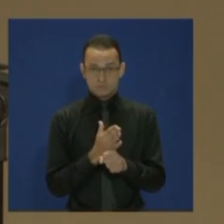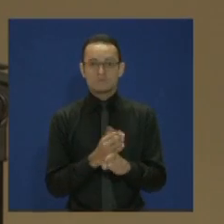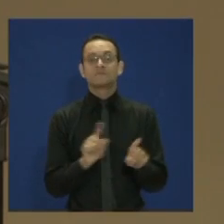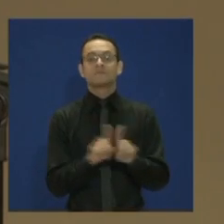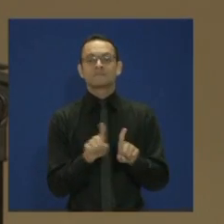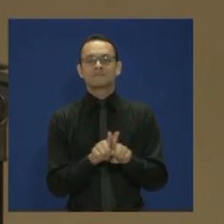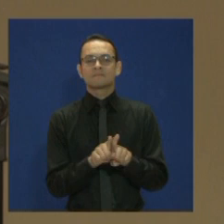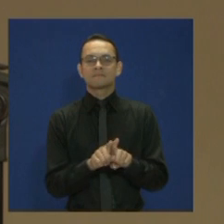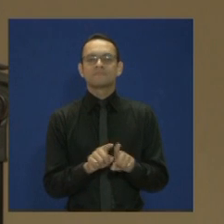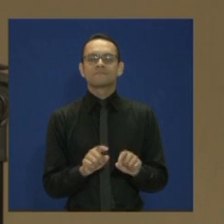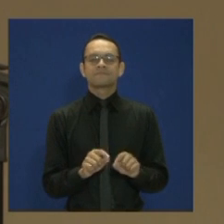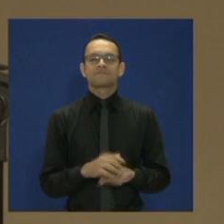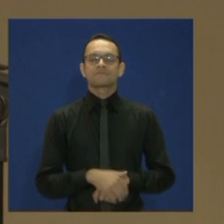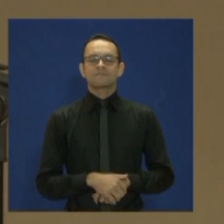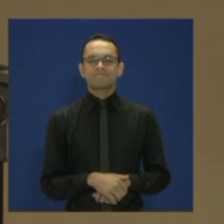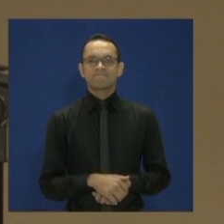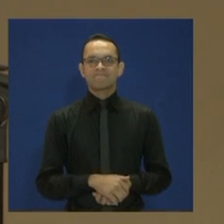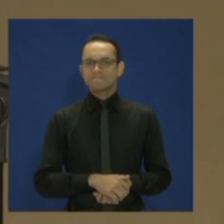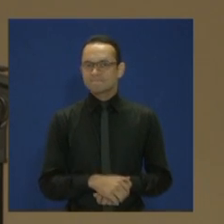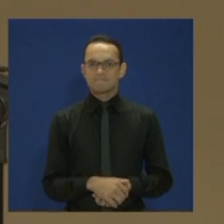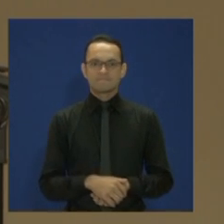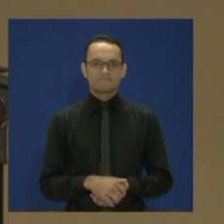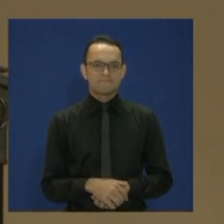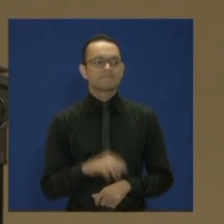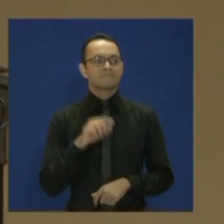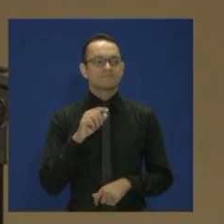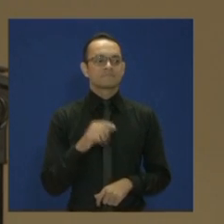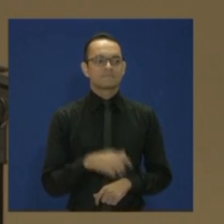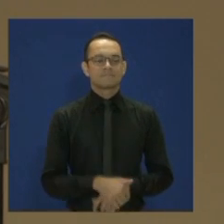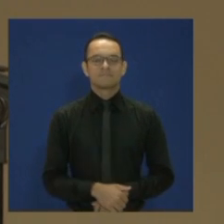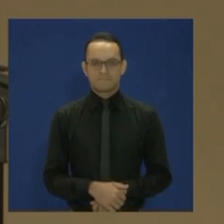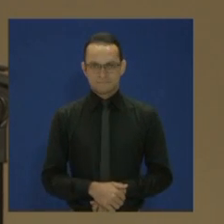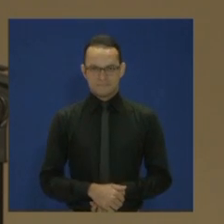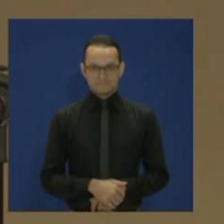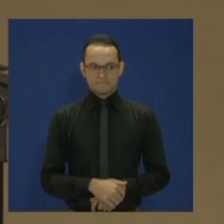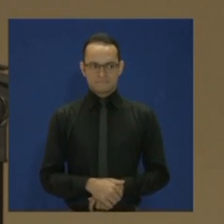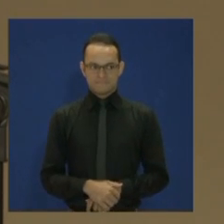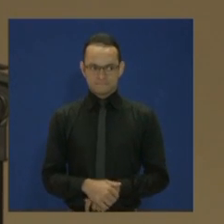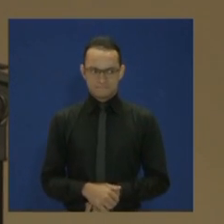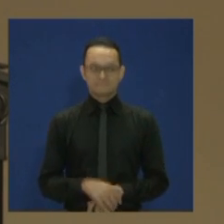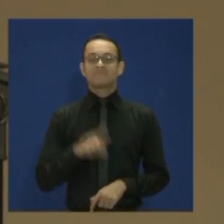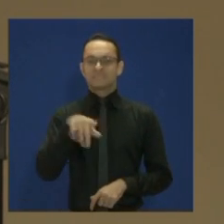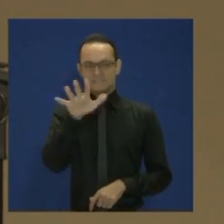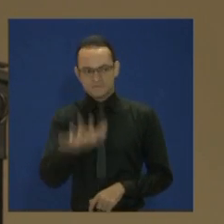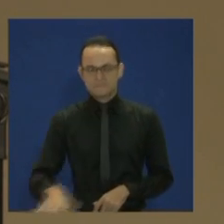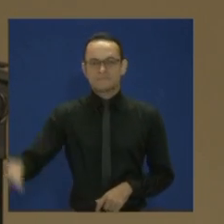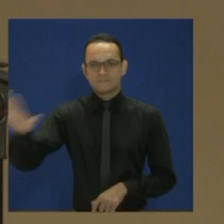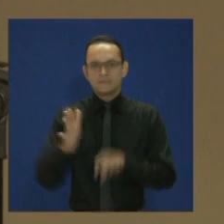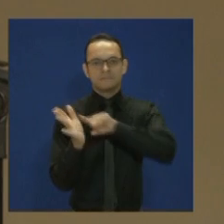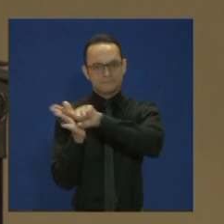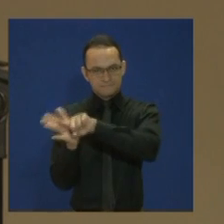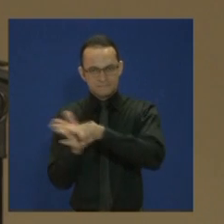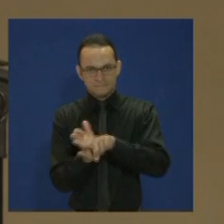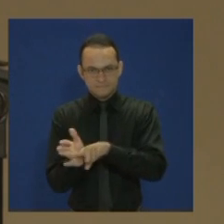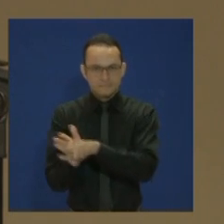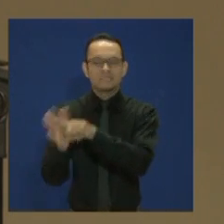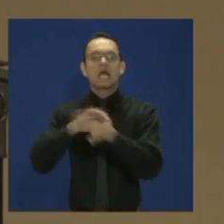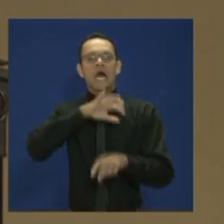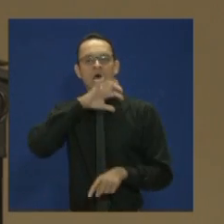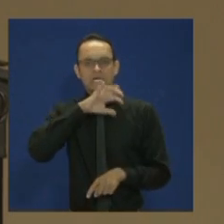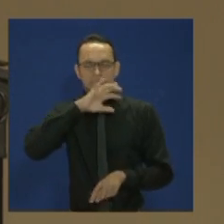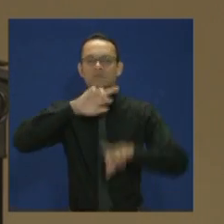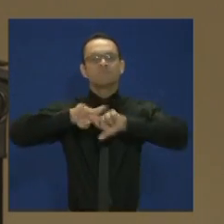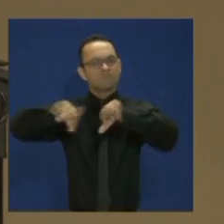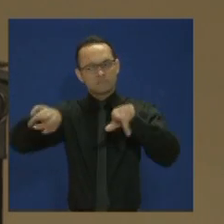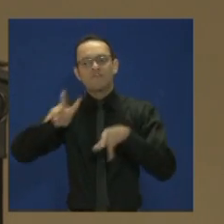Animal, está pronto, está prestes a ser inaugurado, vamos definir logo uma data. Mas, uma série de outras obras, igualmente